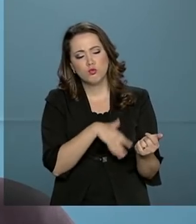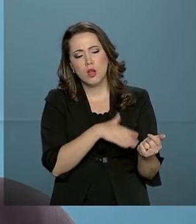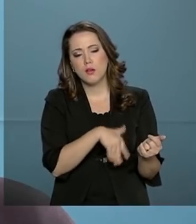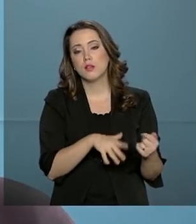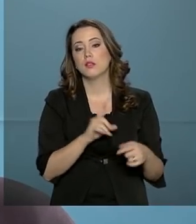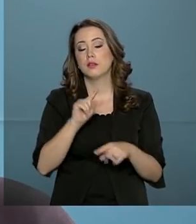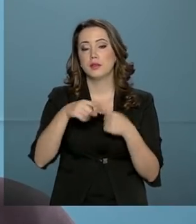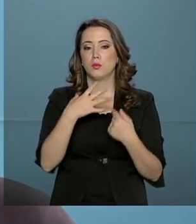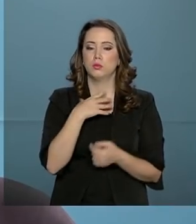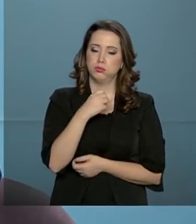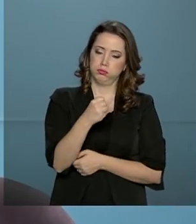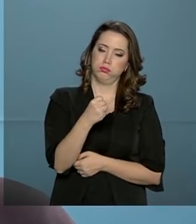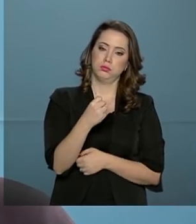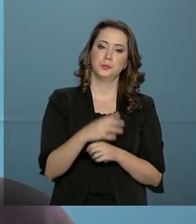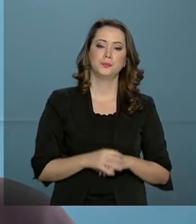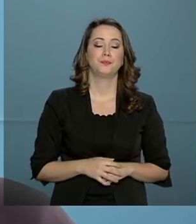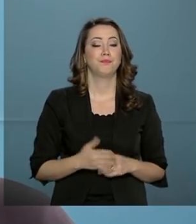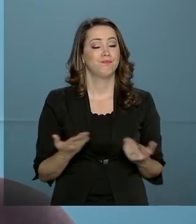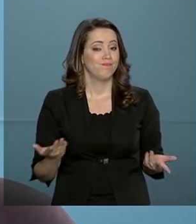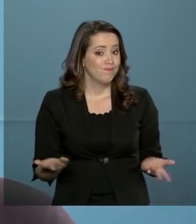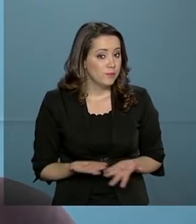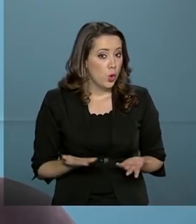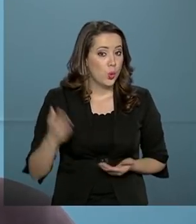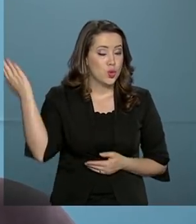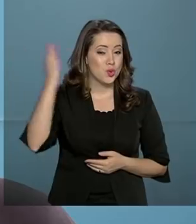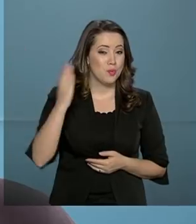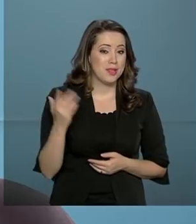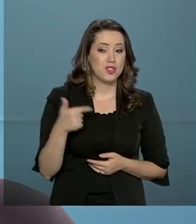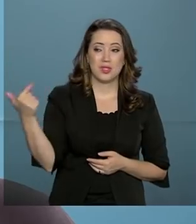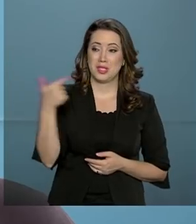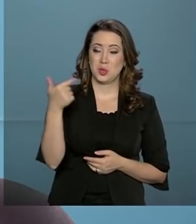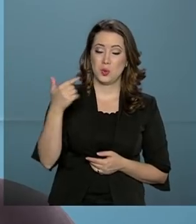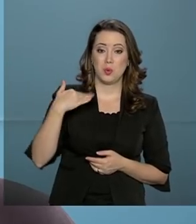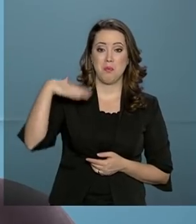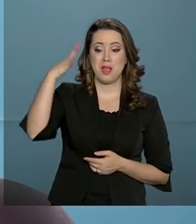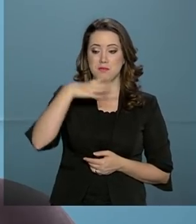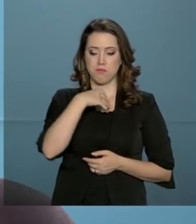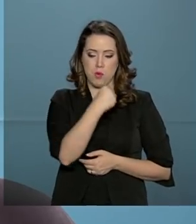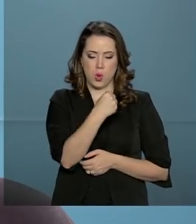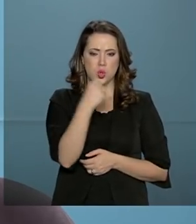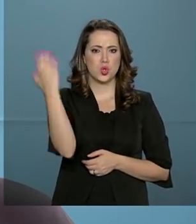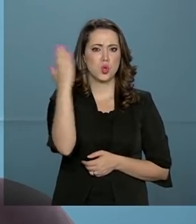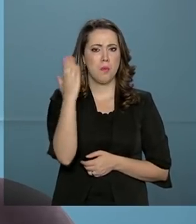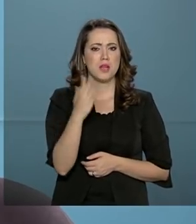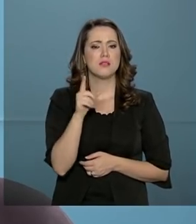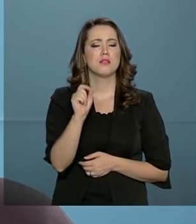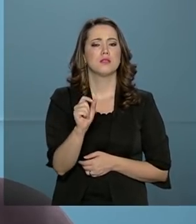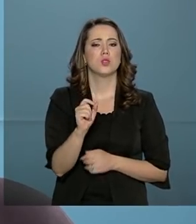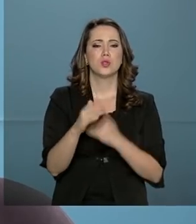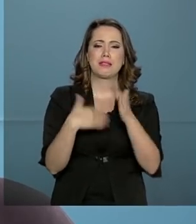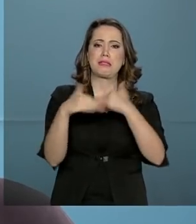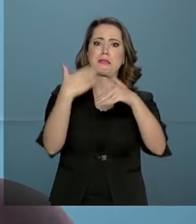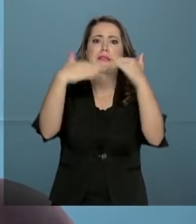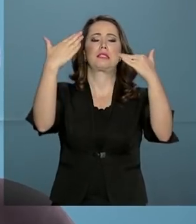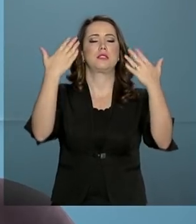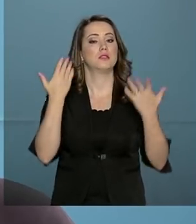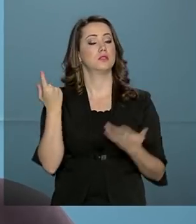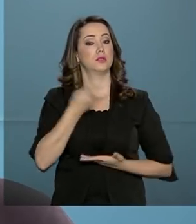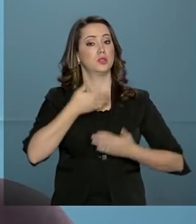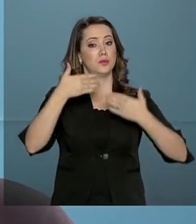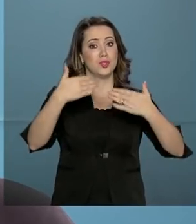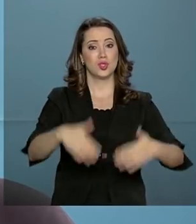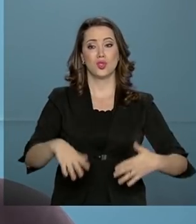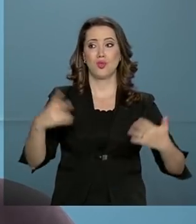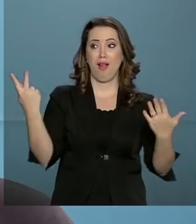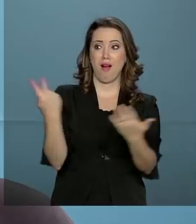depois vem o suicídio. O suicídio no Brasil já é a segunda causa morte entre jovens. Então, ele só cresce. Nós já estamos diante